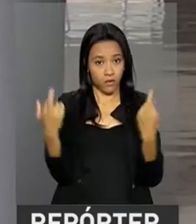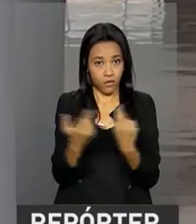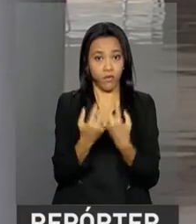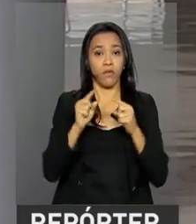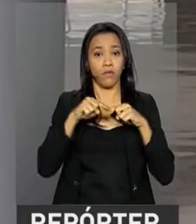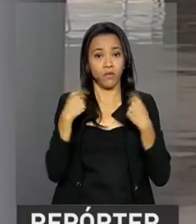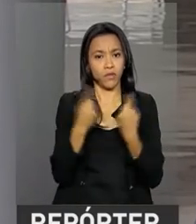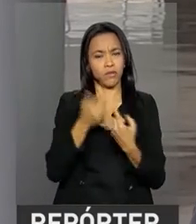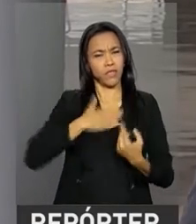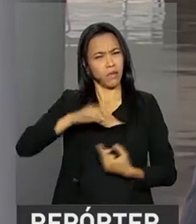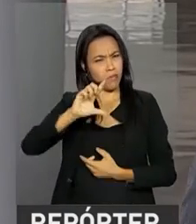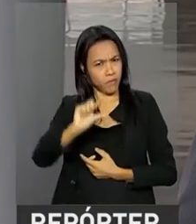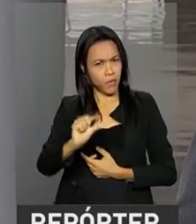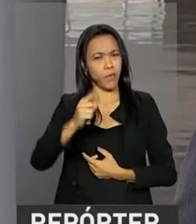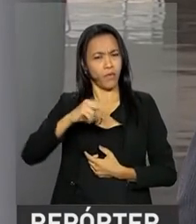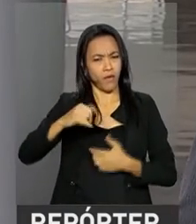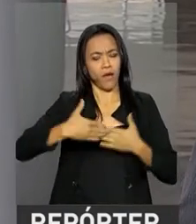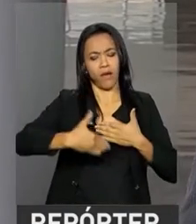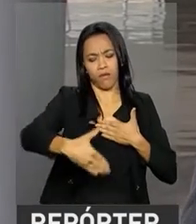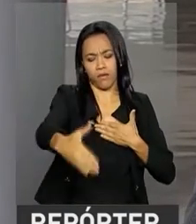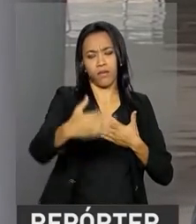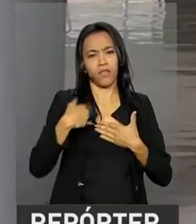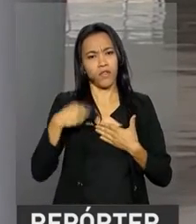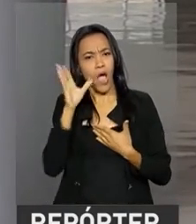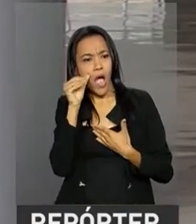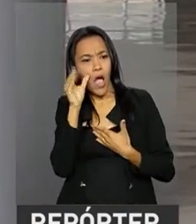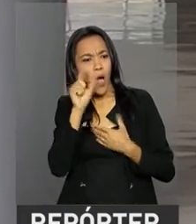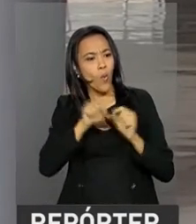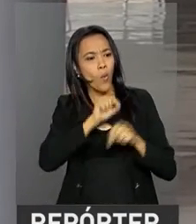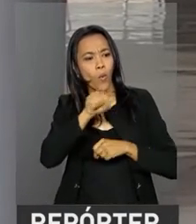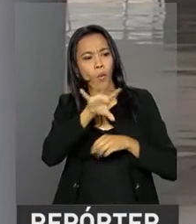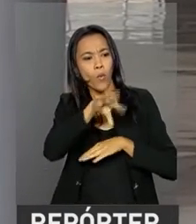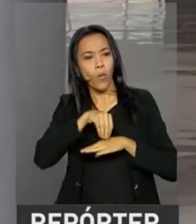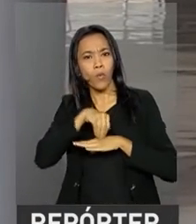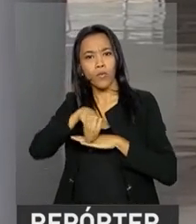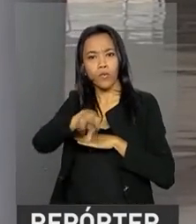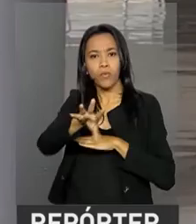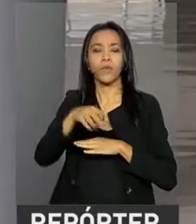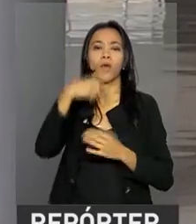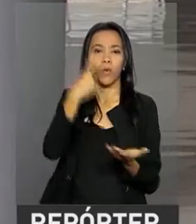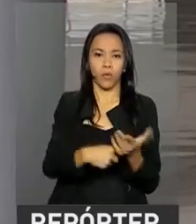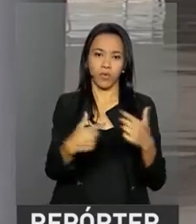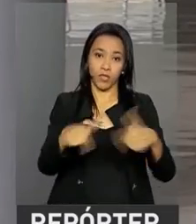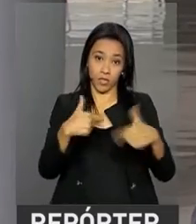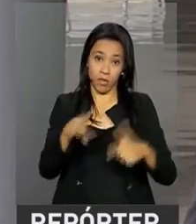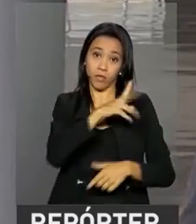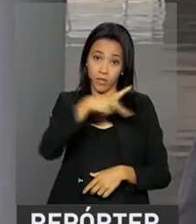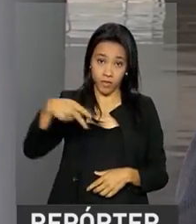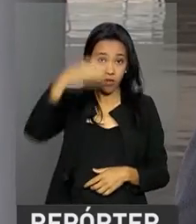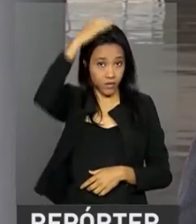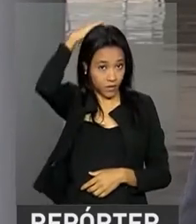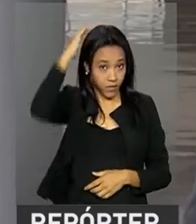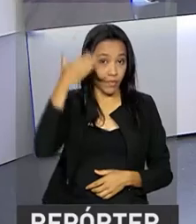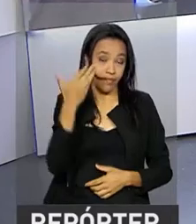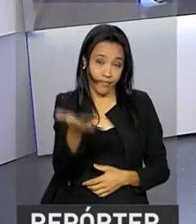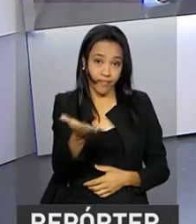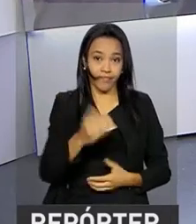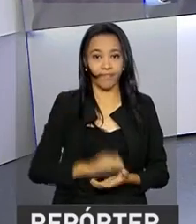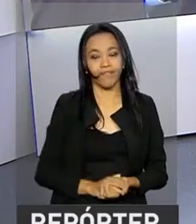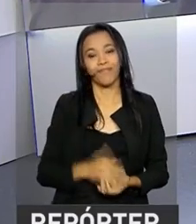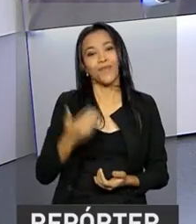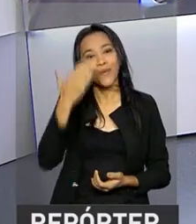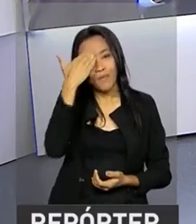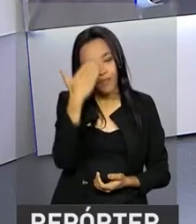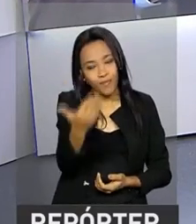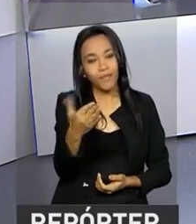Planalto. Daqui a pouco a gente segue acompanhando tudo aqui no Palácio do Planalto, na agenda do presidente Michel Temer. Voltamos com você, Leandro. Ok, JP,